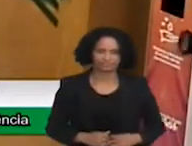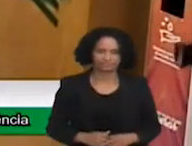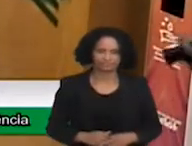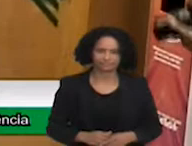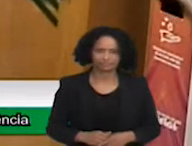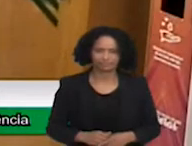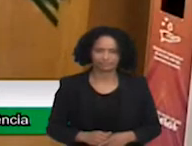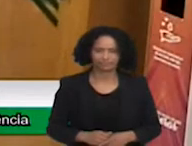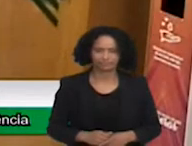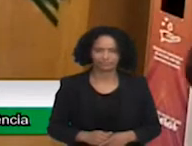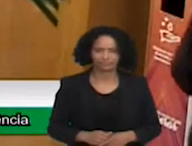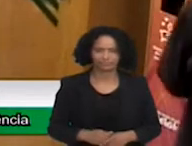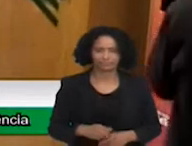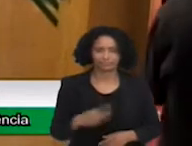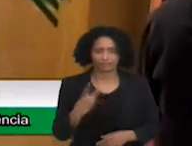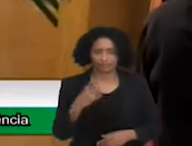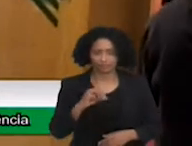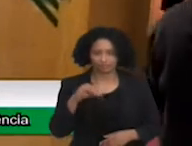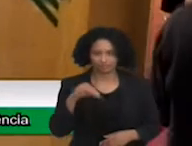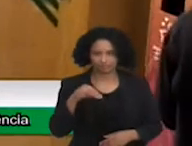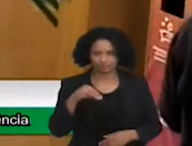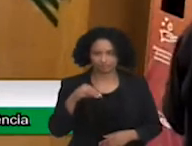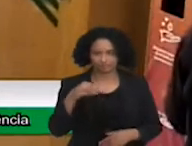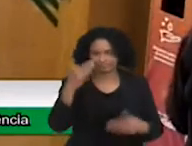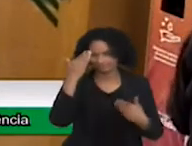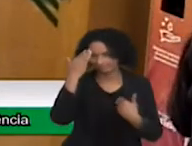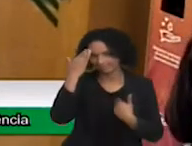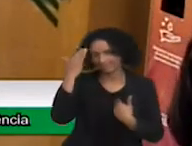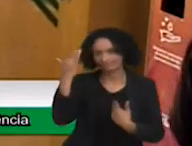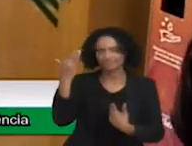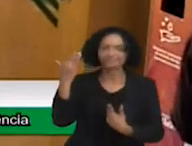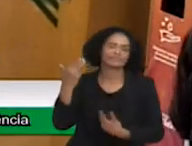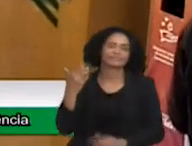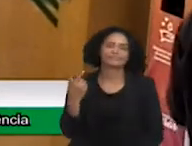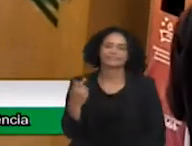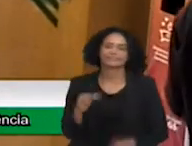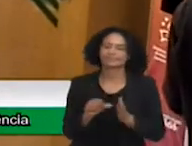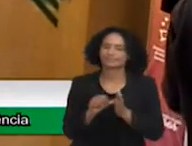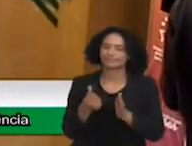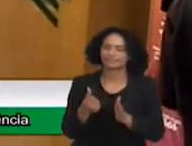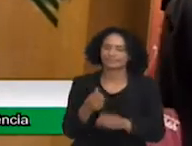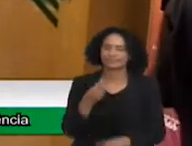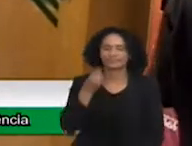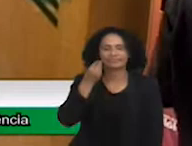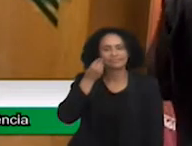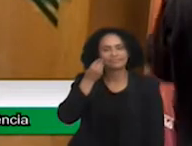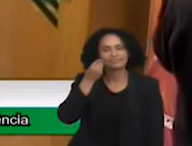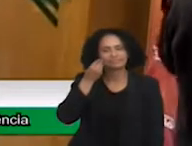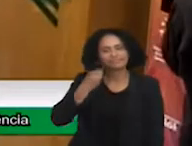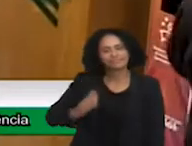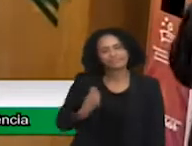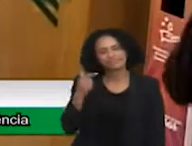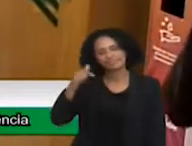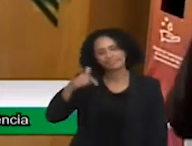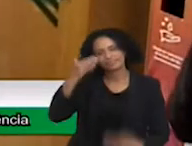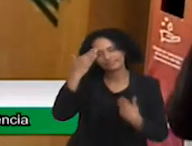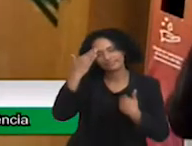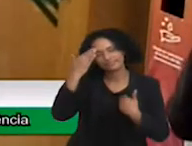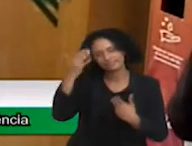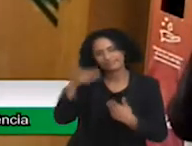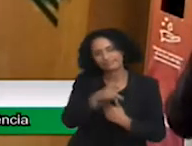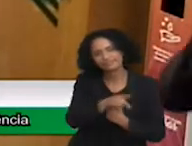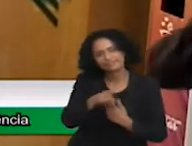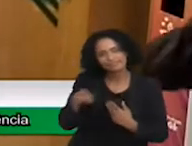Por 20 minutos. Obrigada. Primeira oportunidade de estar aqui, parabenizar todos vocês pela vontade